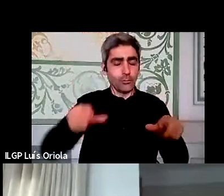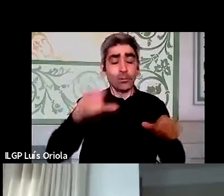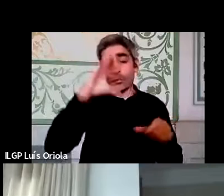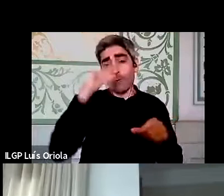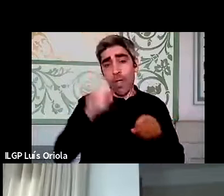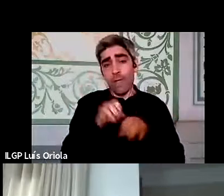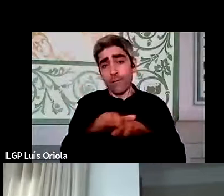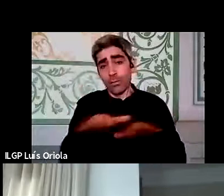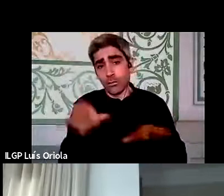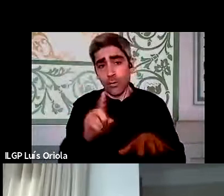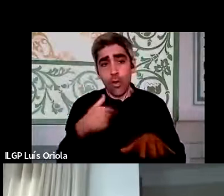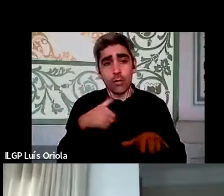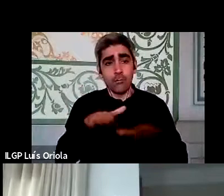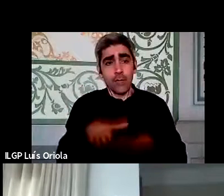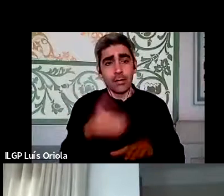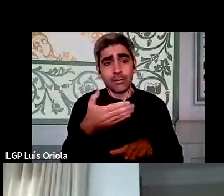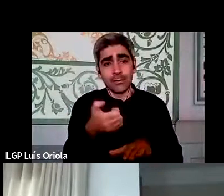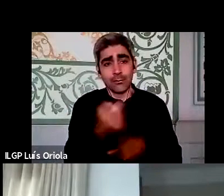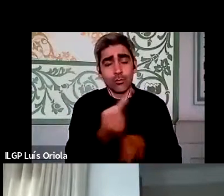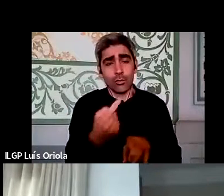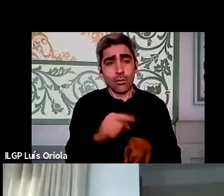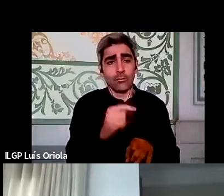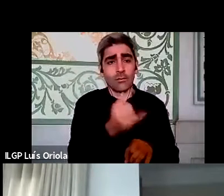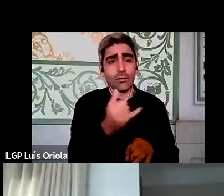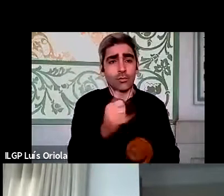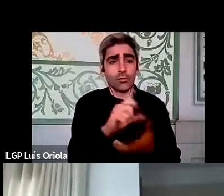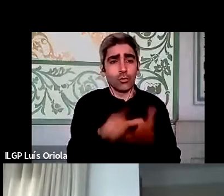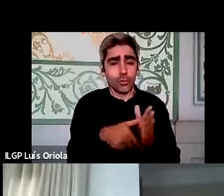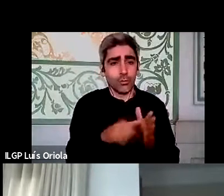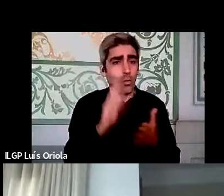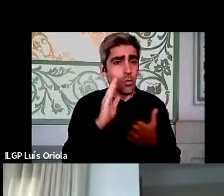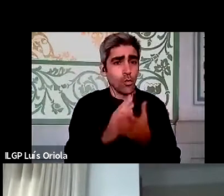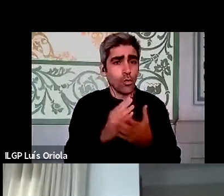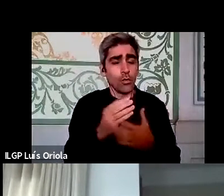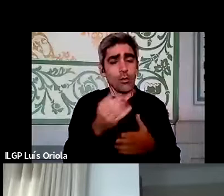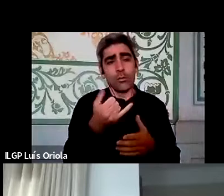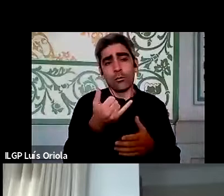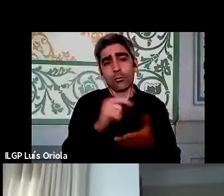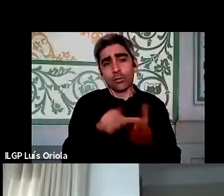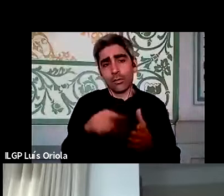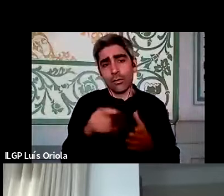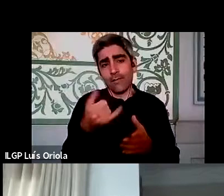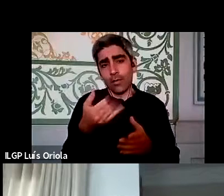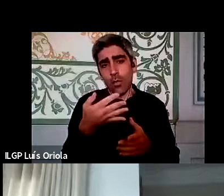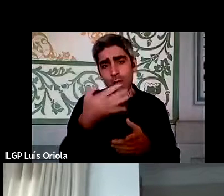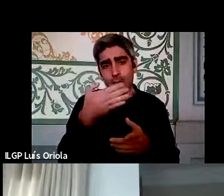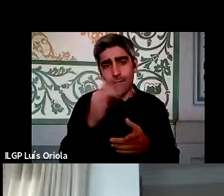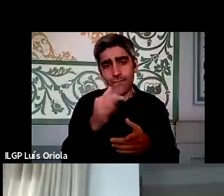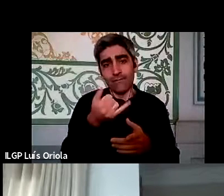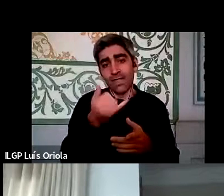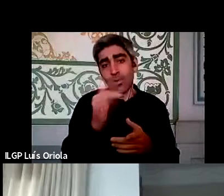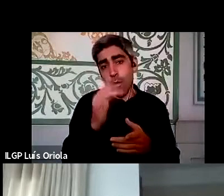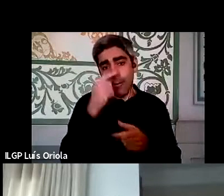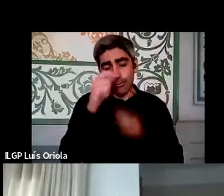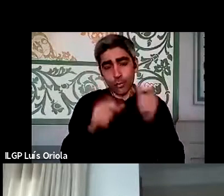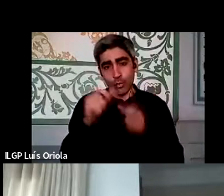nós parámos nas 75 porque só tínhamos 22 projetos e o último projeto já tinha 24 pessoas a trabalhar no projeto, para um projeto já tem assim